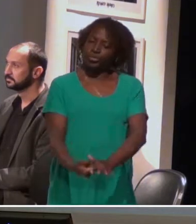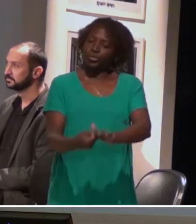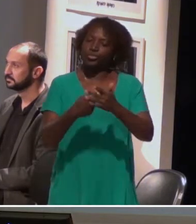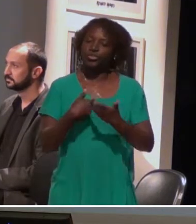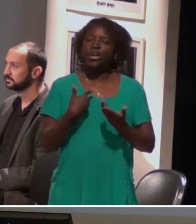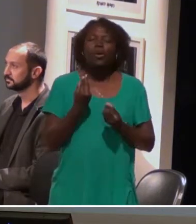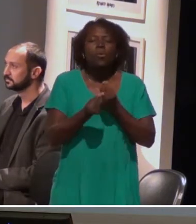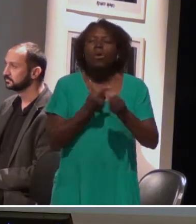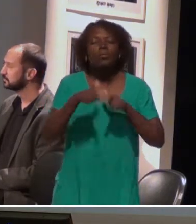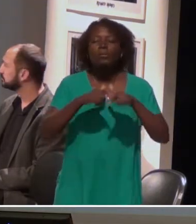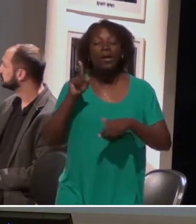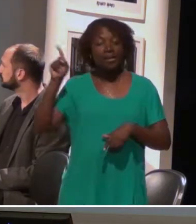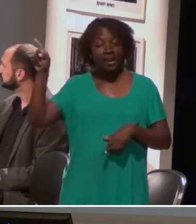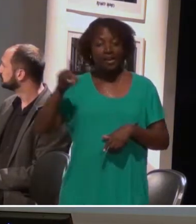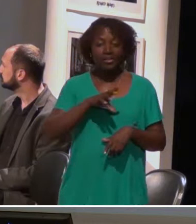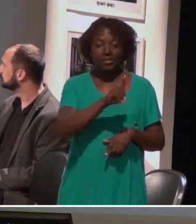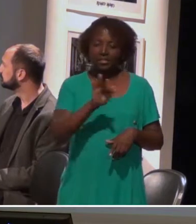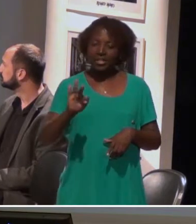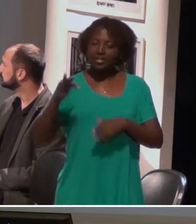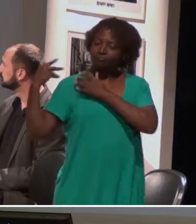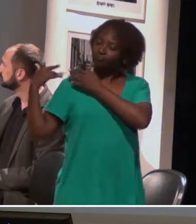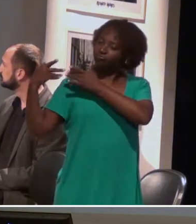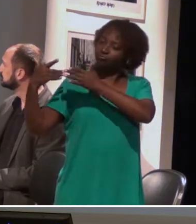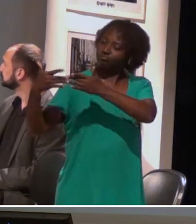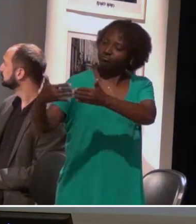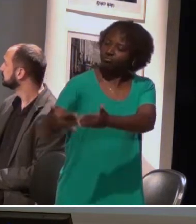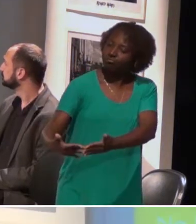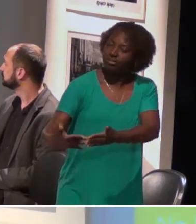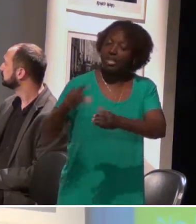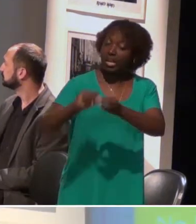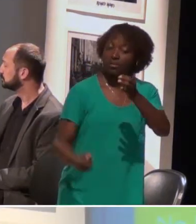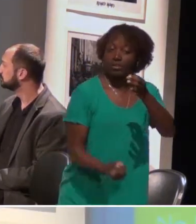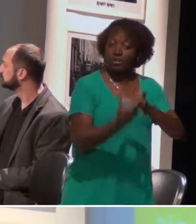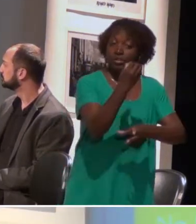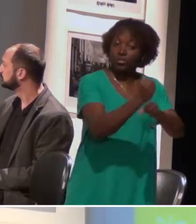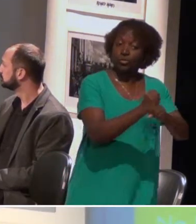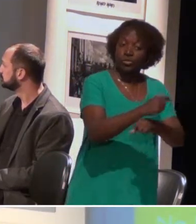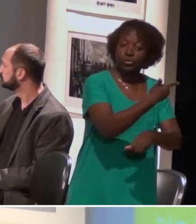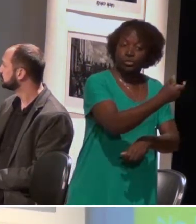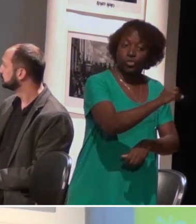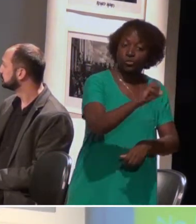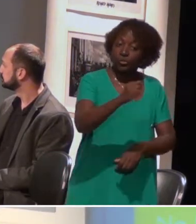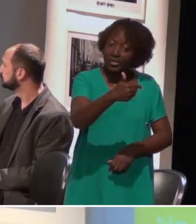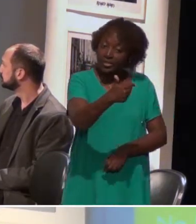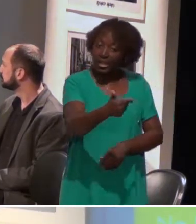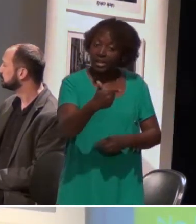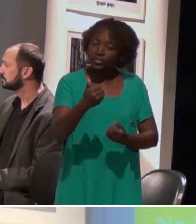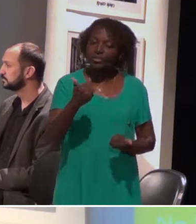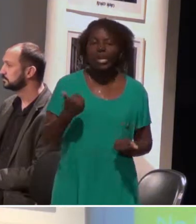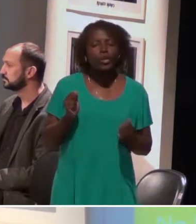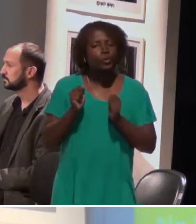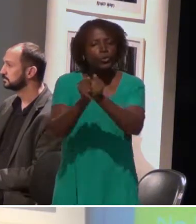acontece lá. Um breve histórico é que o CAIS DF foi criado em 2002, com a culminância da Lei de